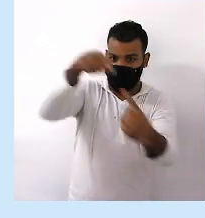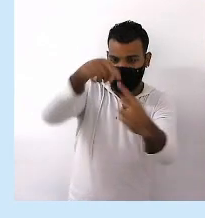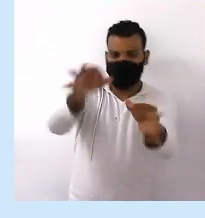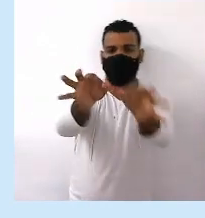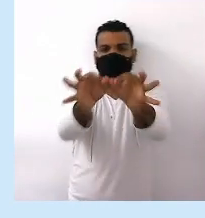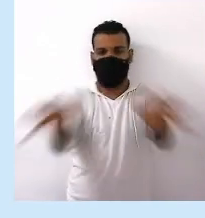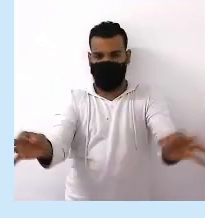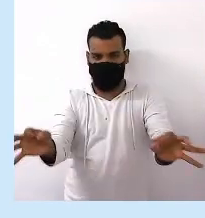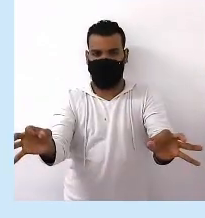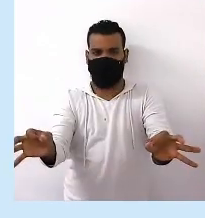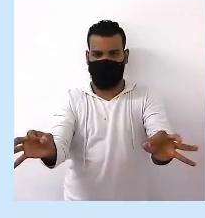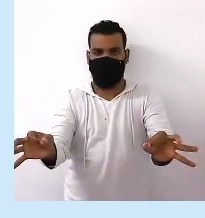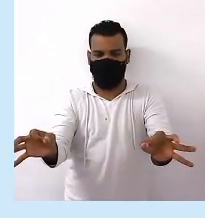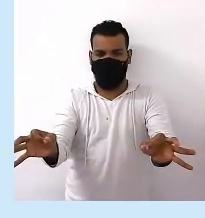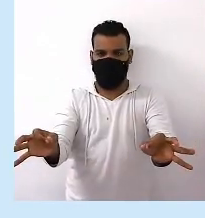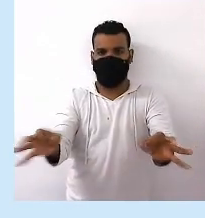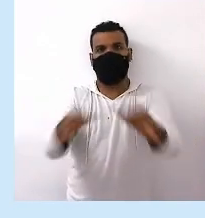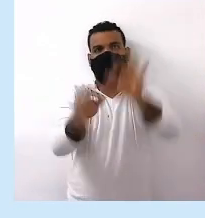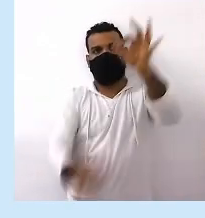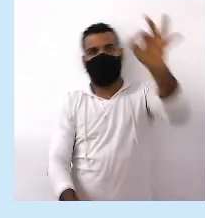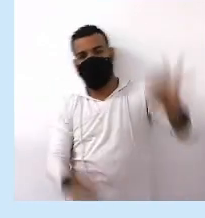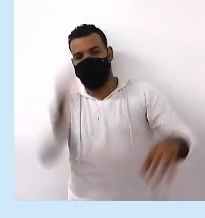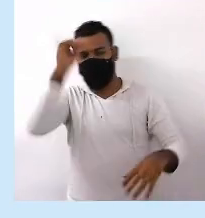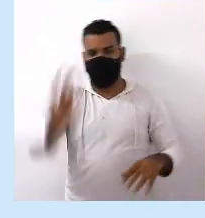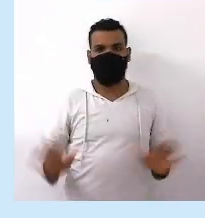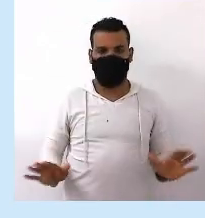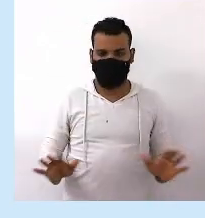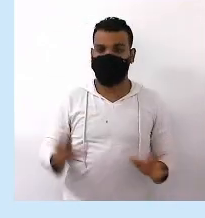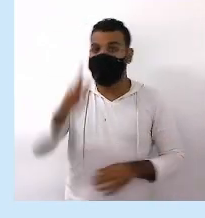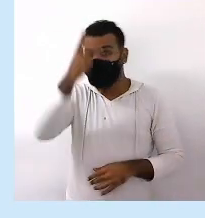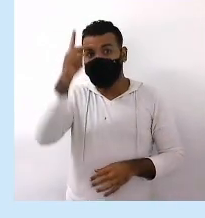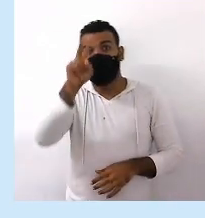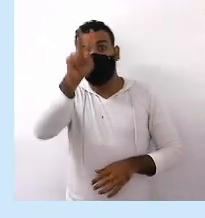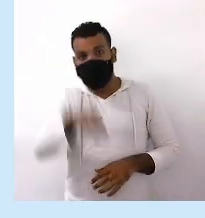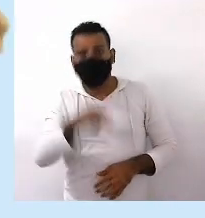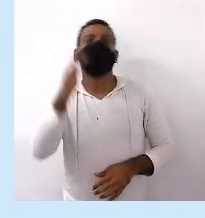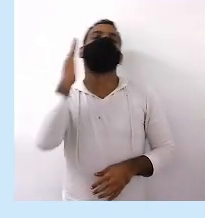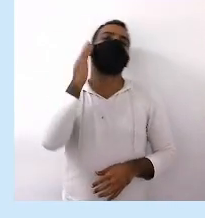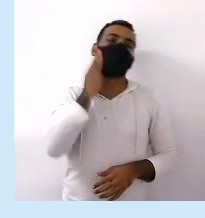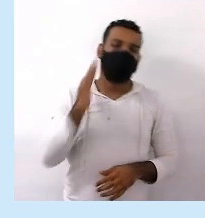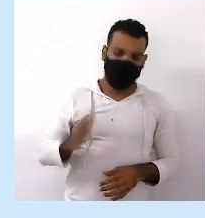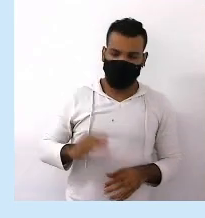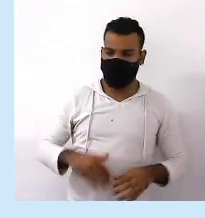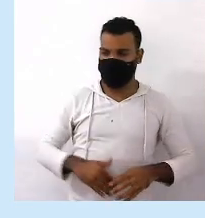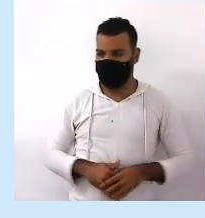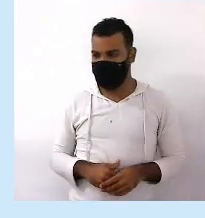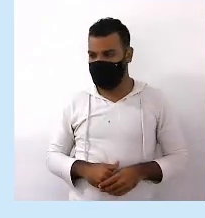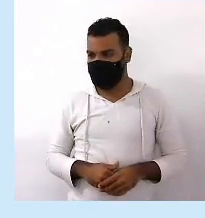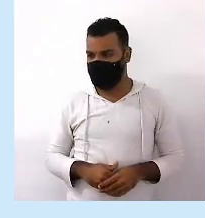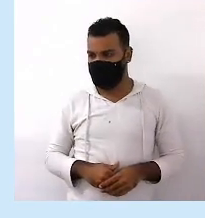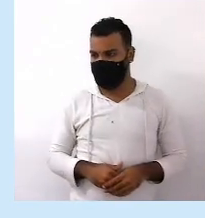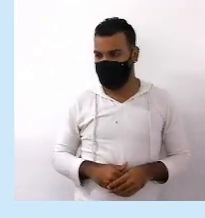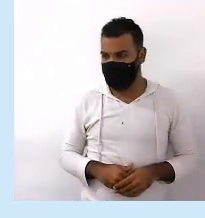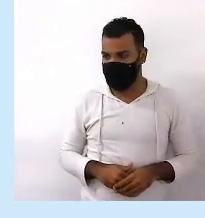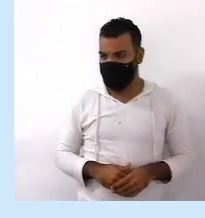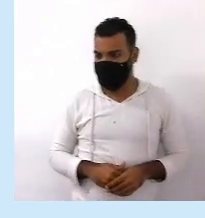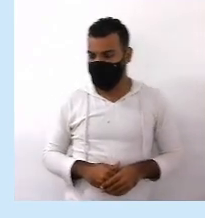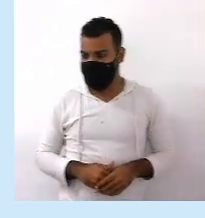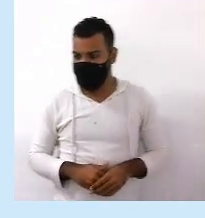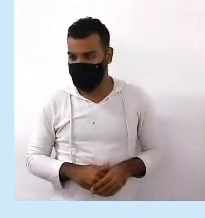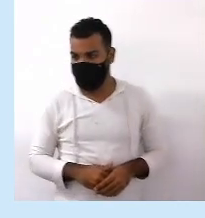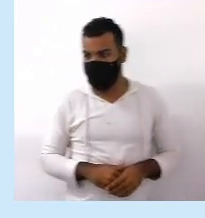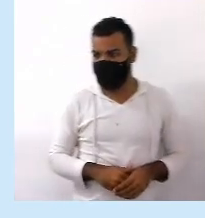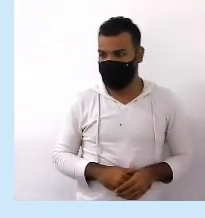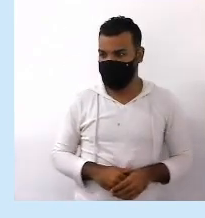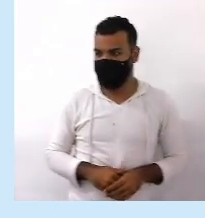simplicidade Para que todas as pessoas Possam ler E compreender com clareza Ok? Seguindo aqui agora